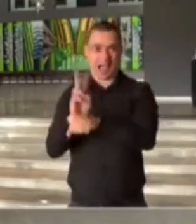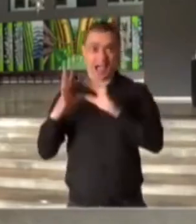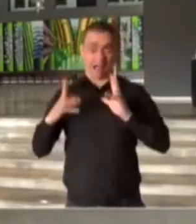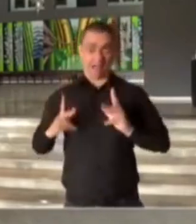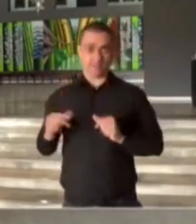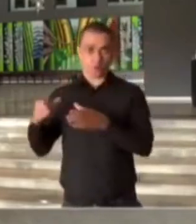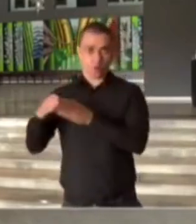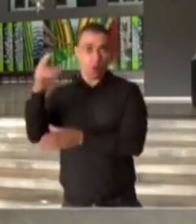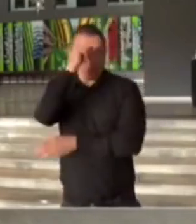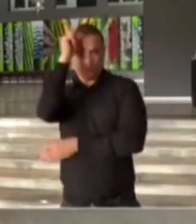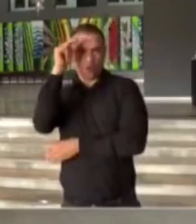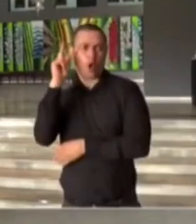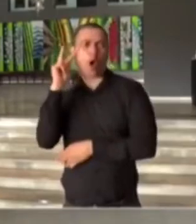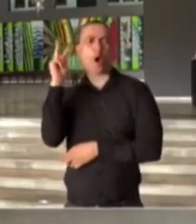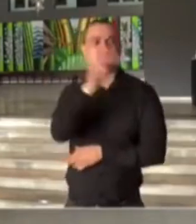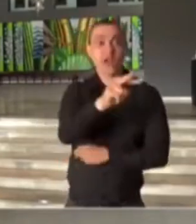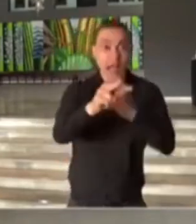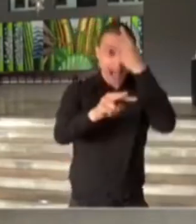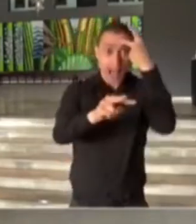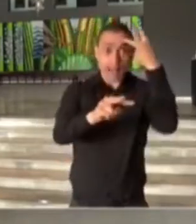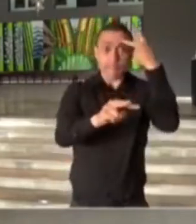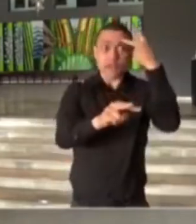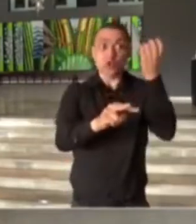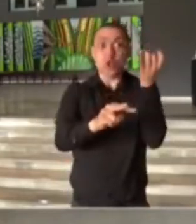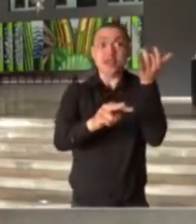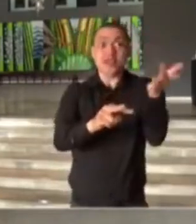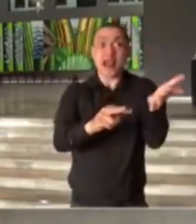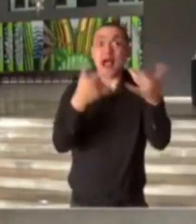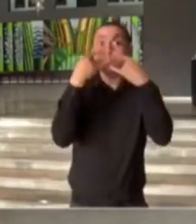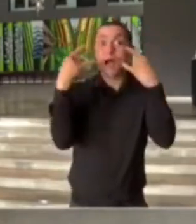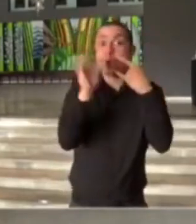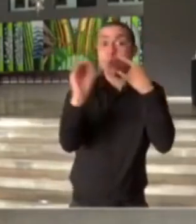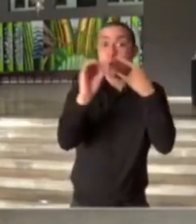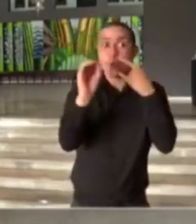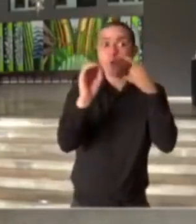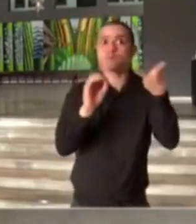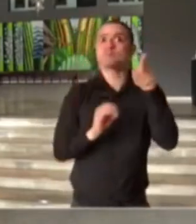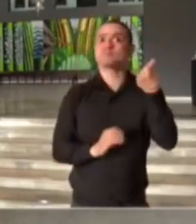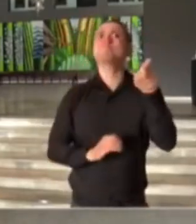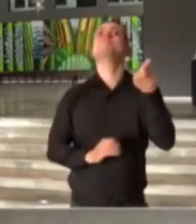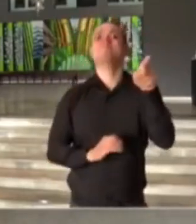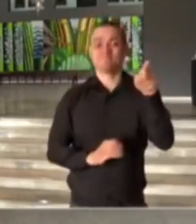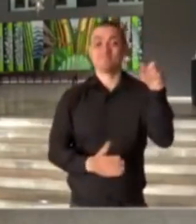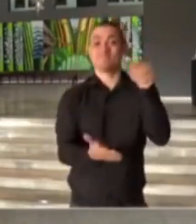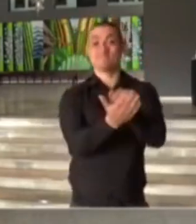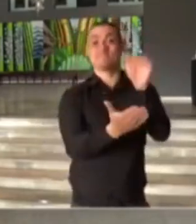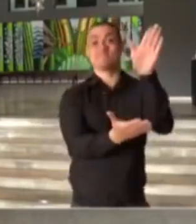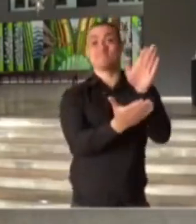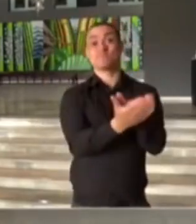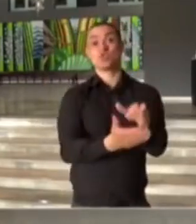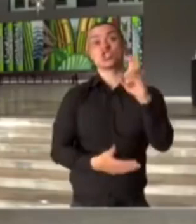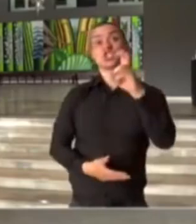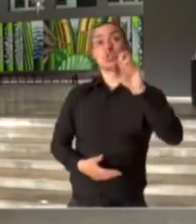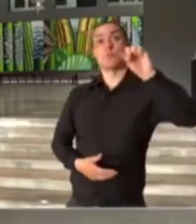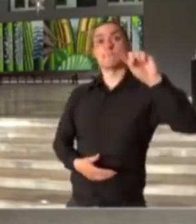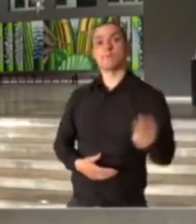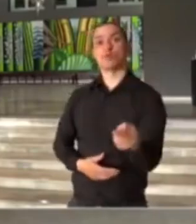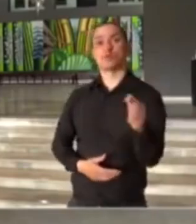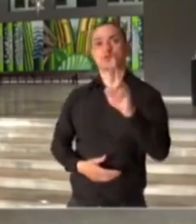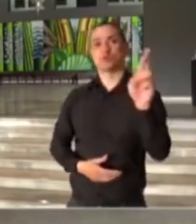Sanitária com a presença de pessoas sem máscara, receberão a multa no valor de R 5 mil.